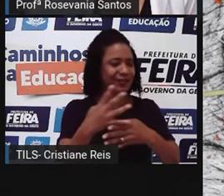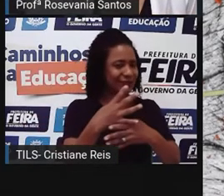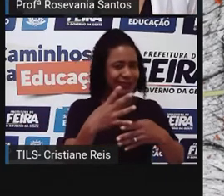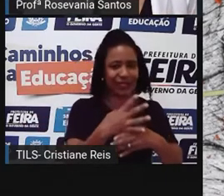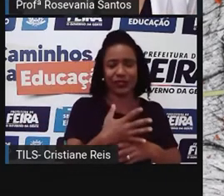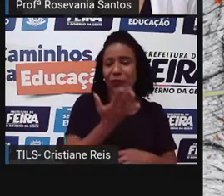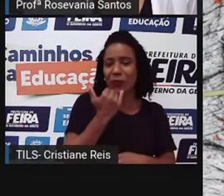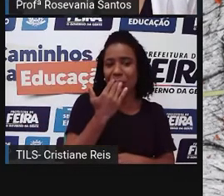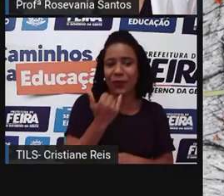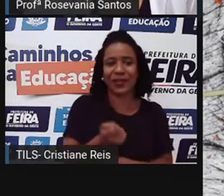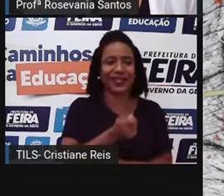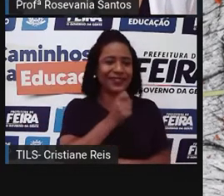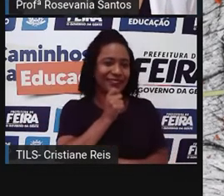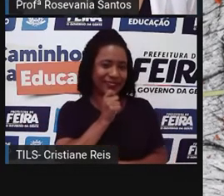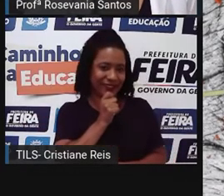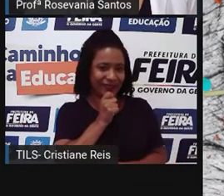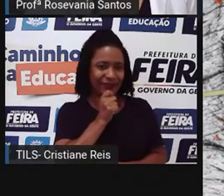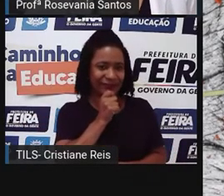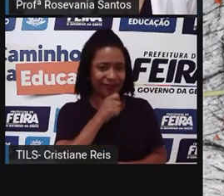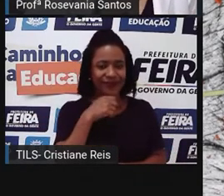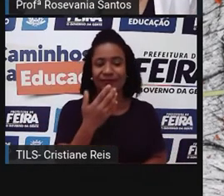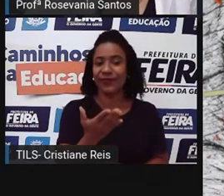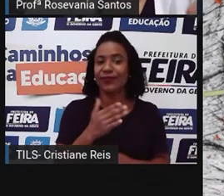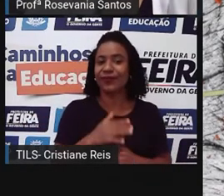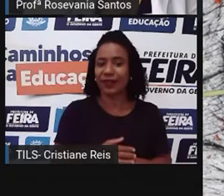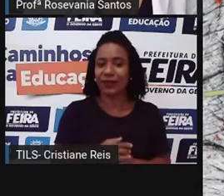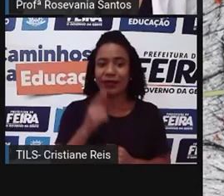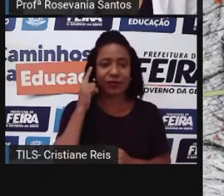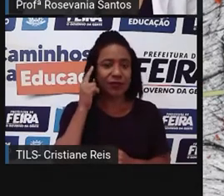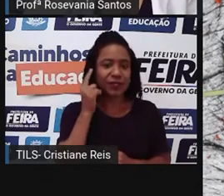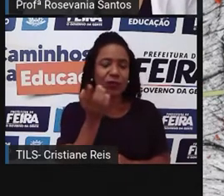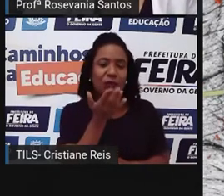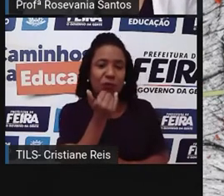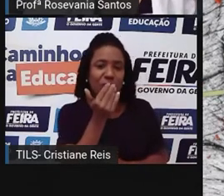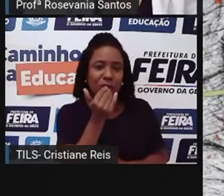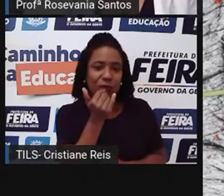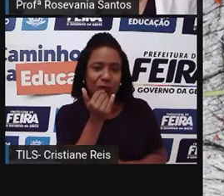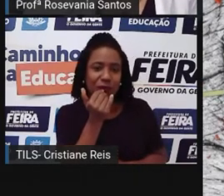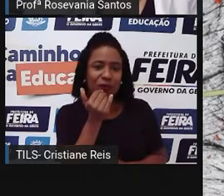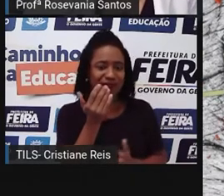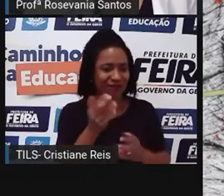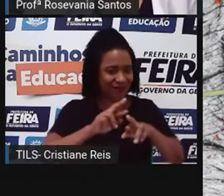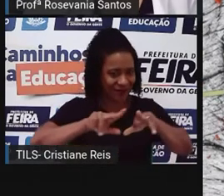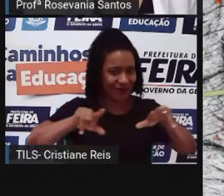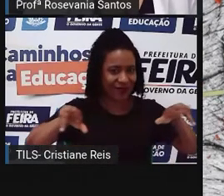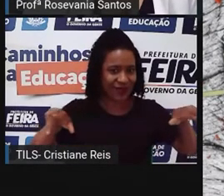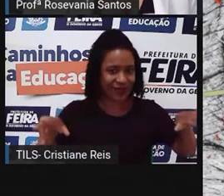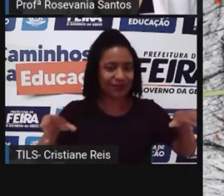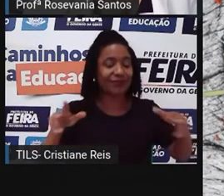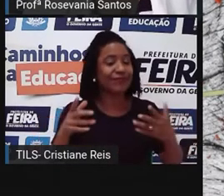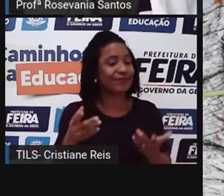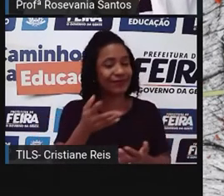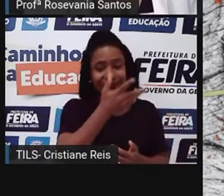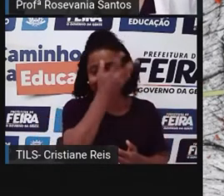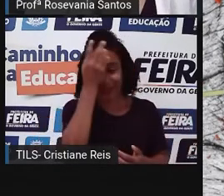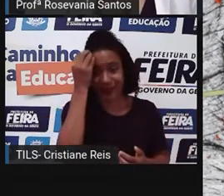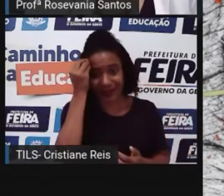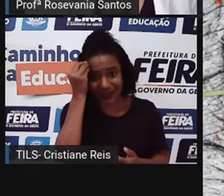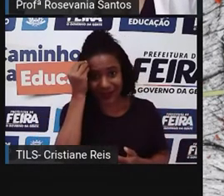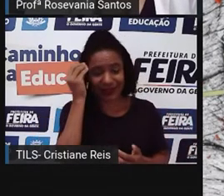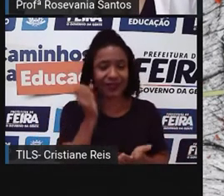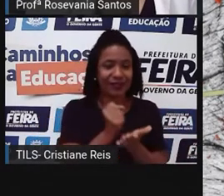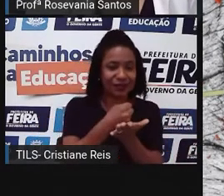-relação. Normalmente, quando a gente fala de alimentos, a gente pensa naqueles alimentos dos maiores. Que realmente são. E a gente esquece das